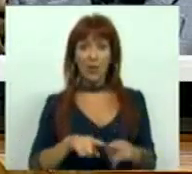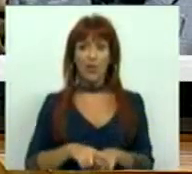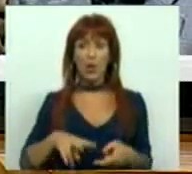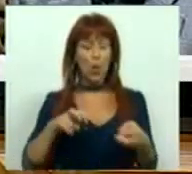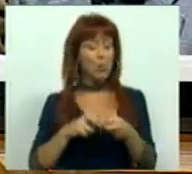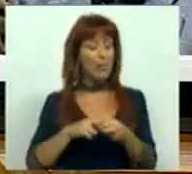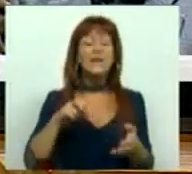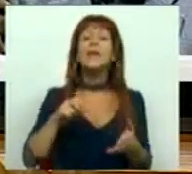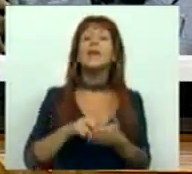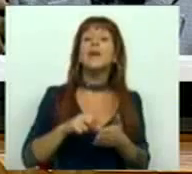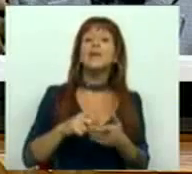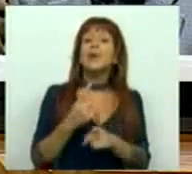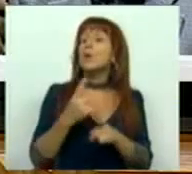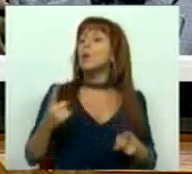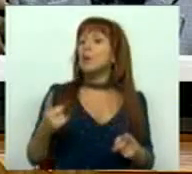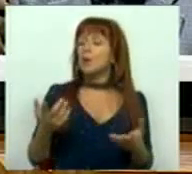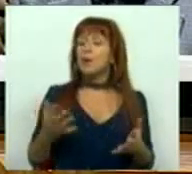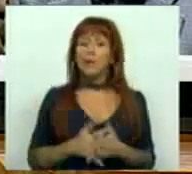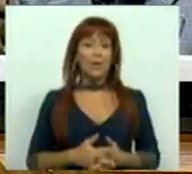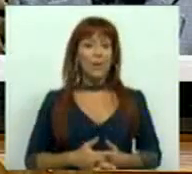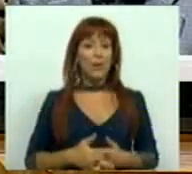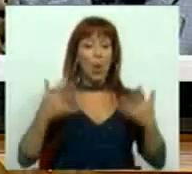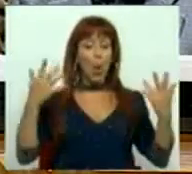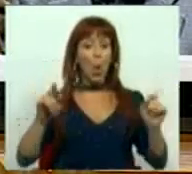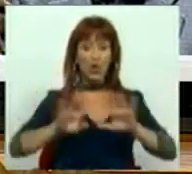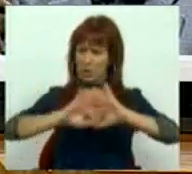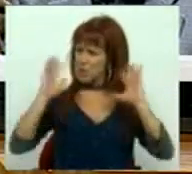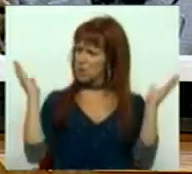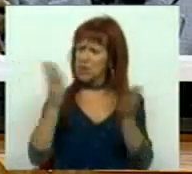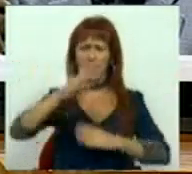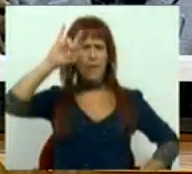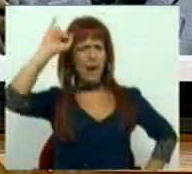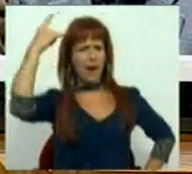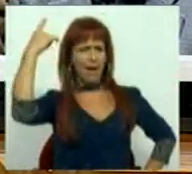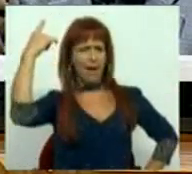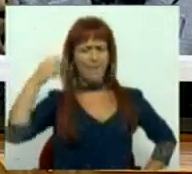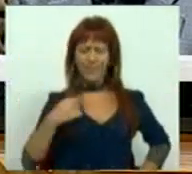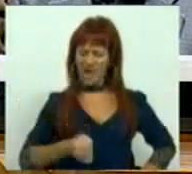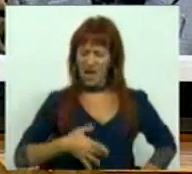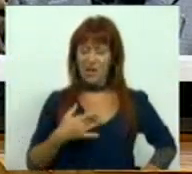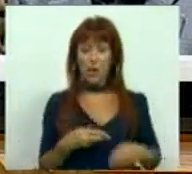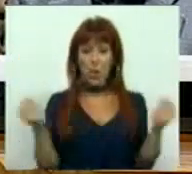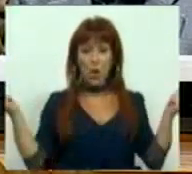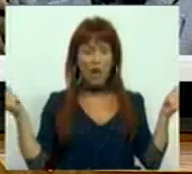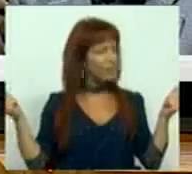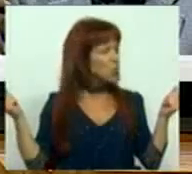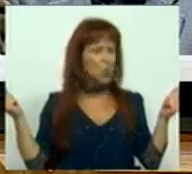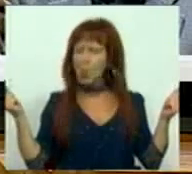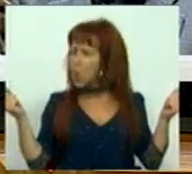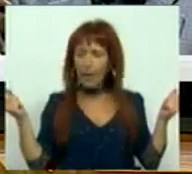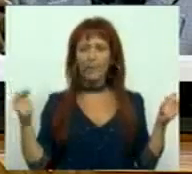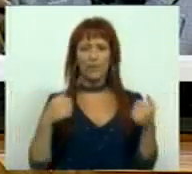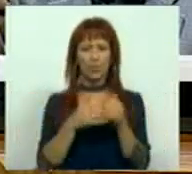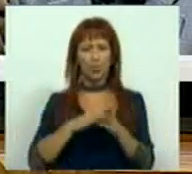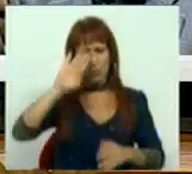e é um problema central porque hoje generalizou-se a ideia que a sida tem cura, e não tem, como todos